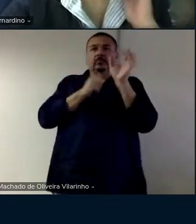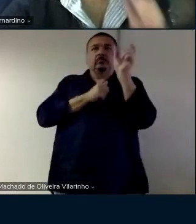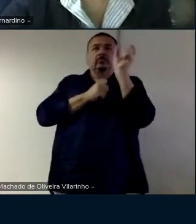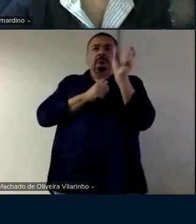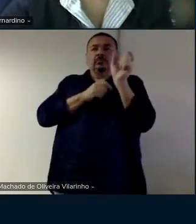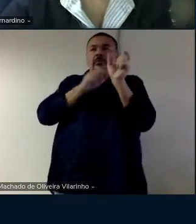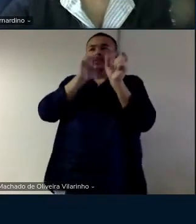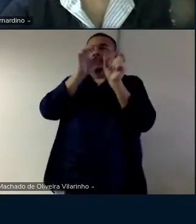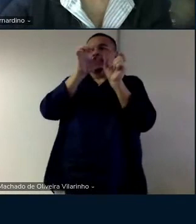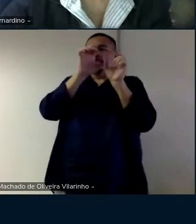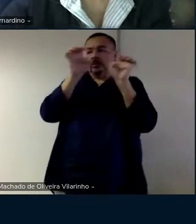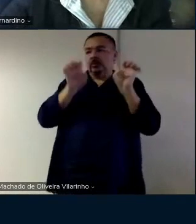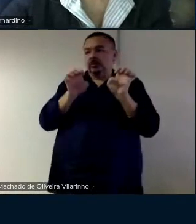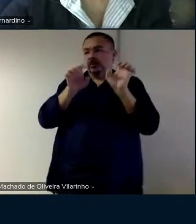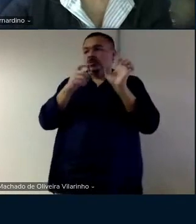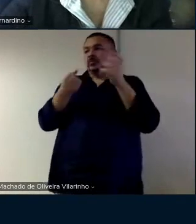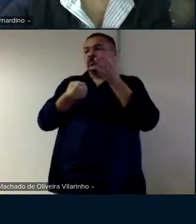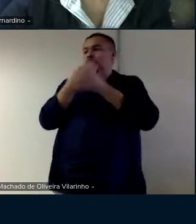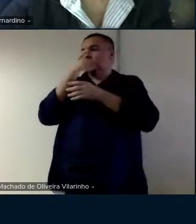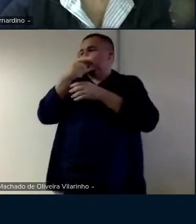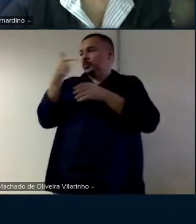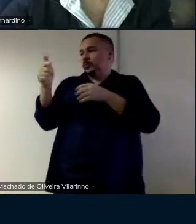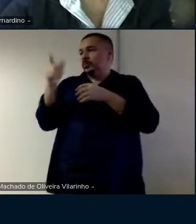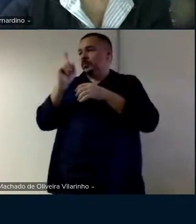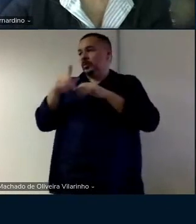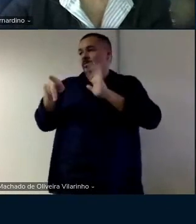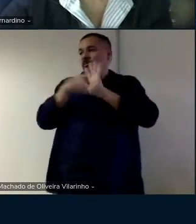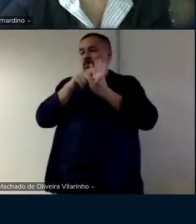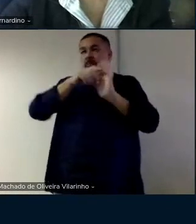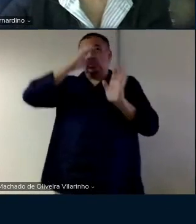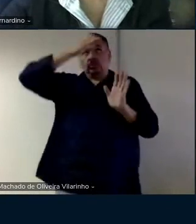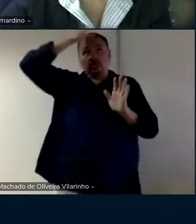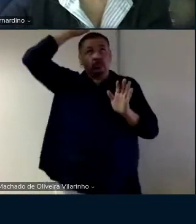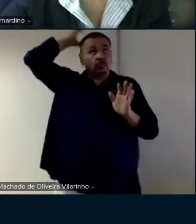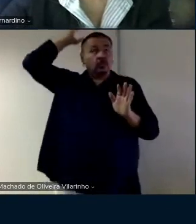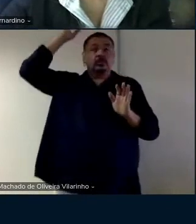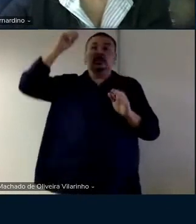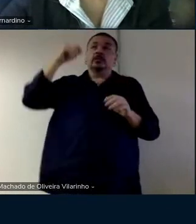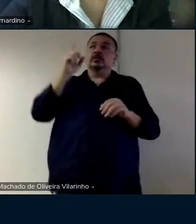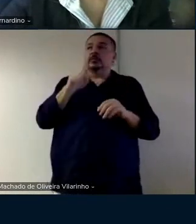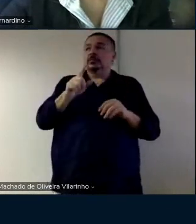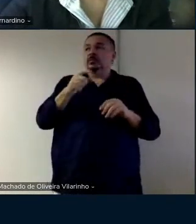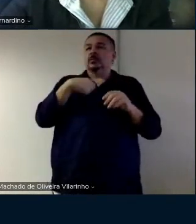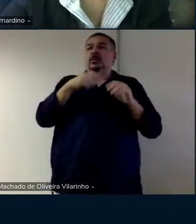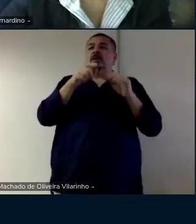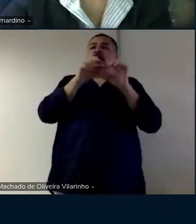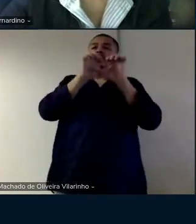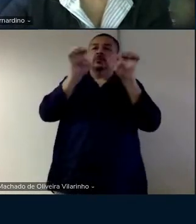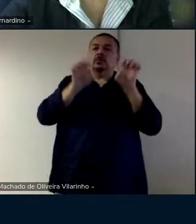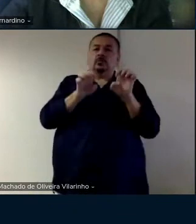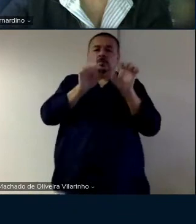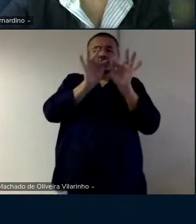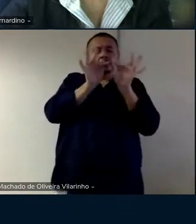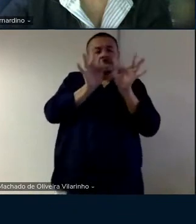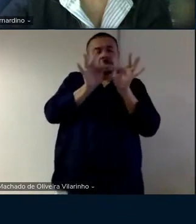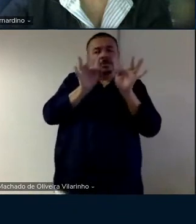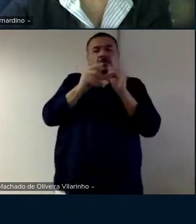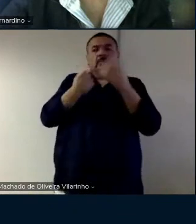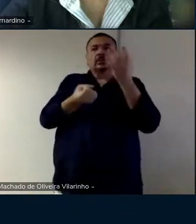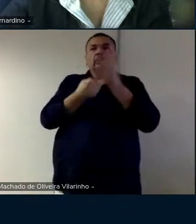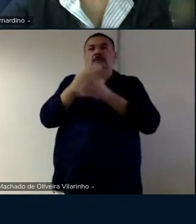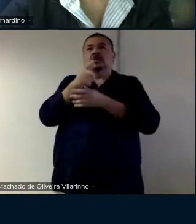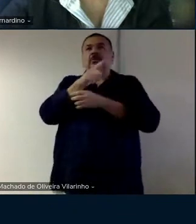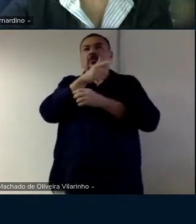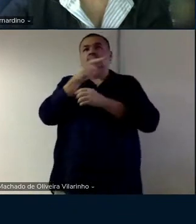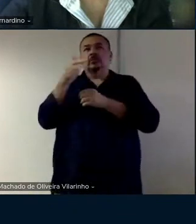estruturas cria infinitas outras é a base teórica do idioma você tem pequenas estruturas e com ela você cria uma infinidade